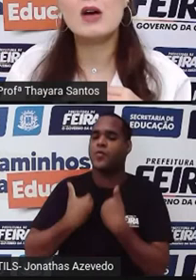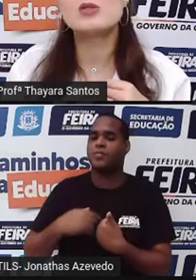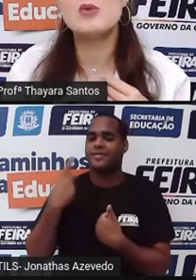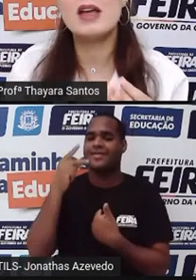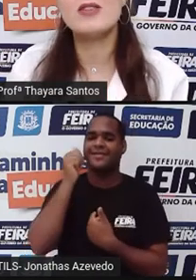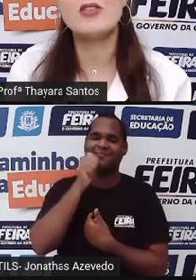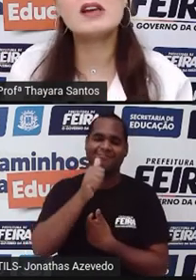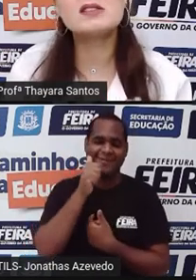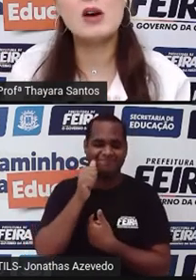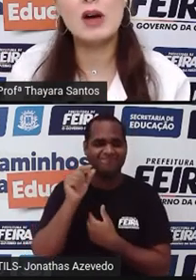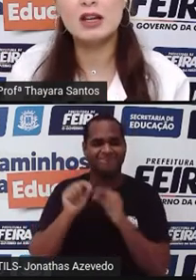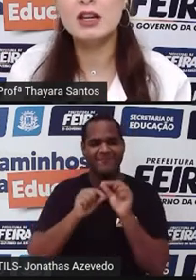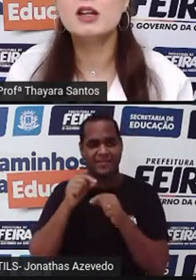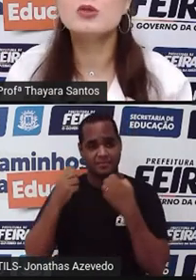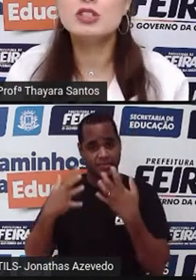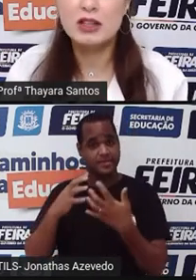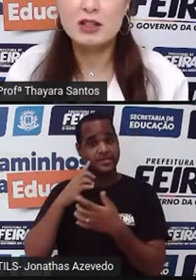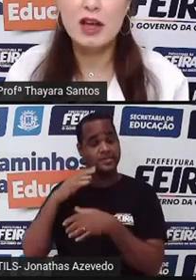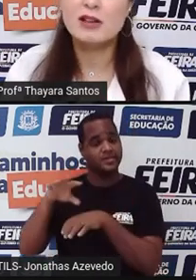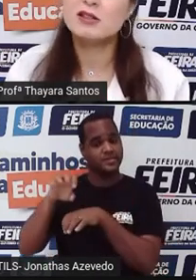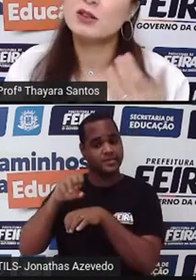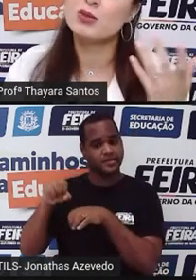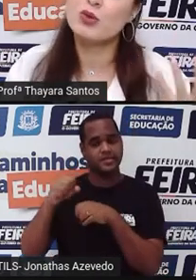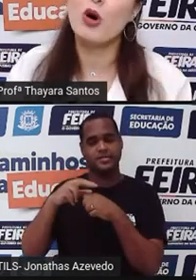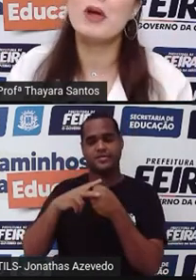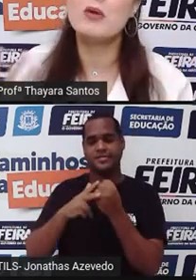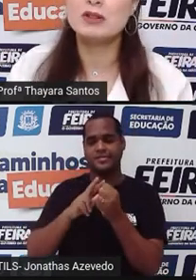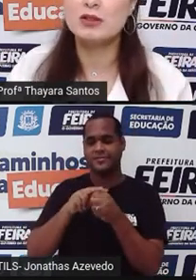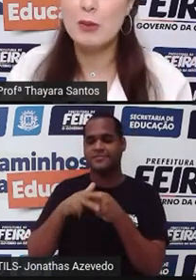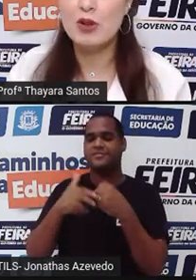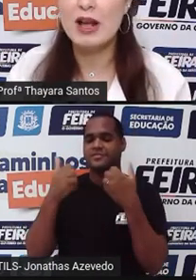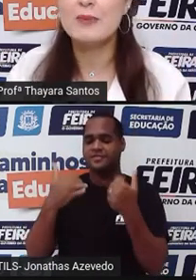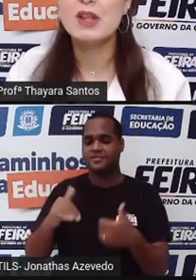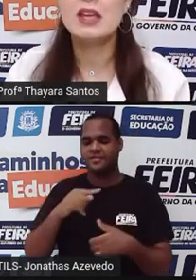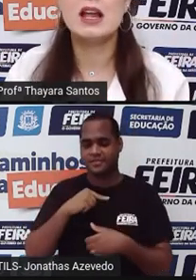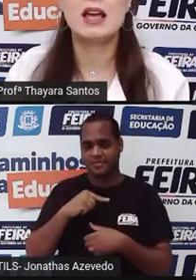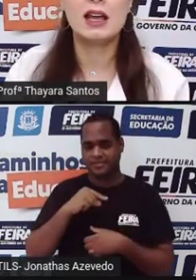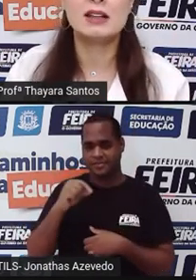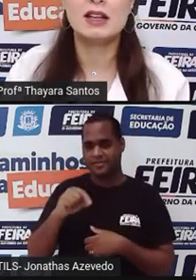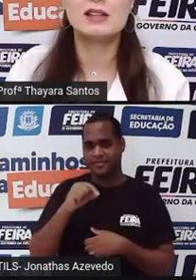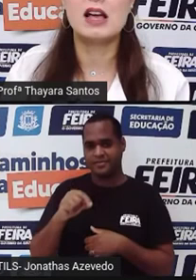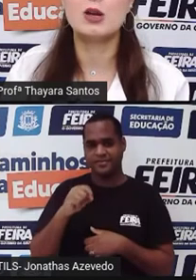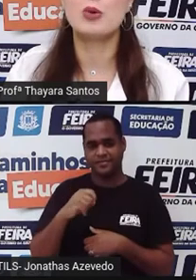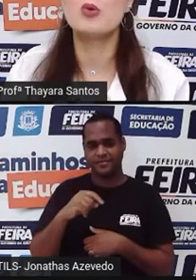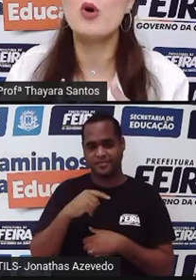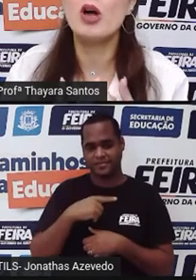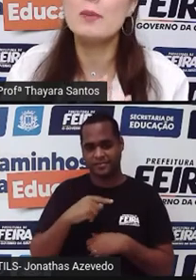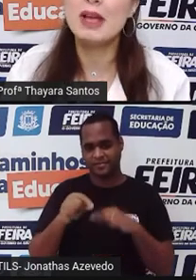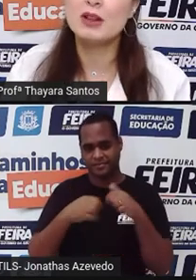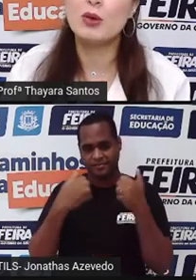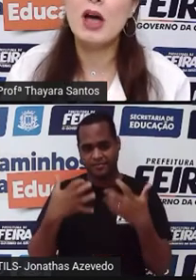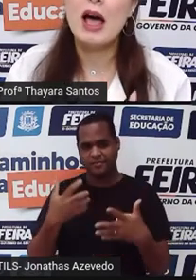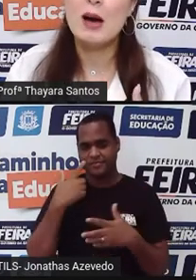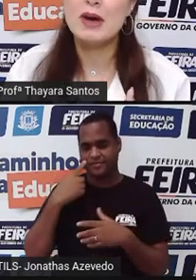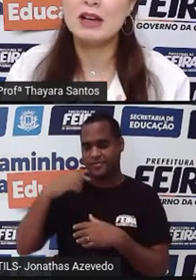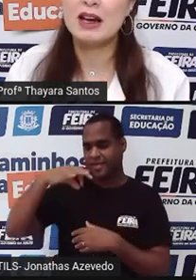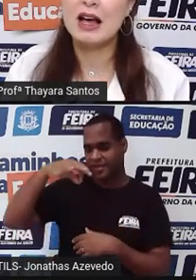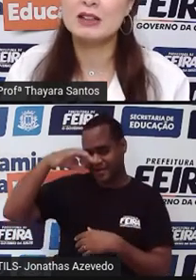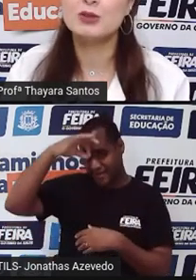Ela causa uma infecção ali nos genitais, tanto do homem quanto da mulher. E ela é caracterizada por um corrimento